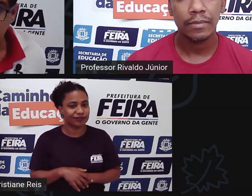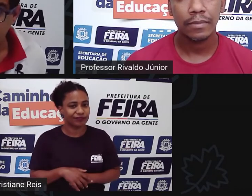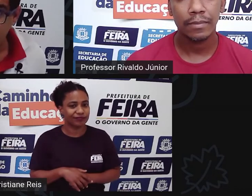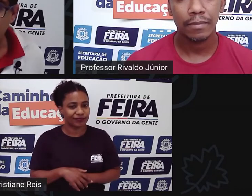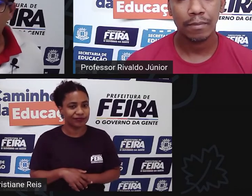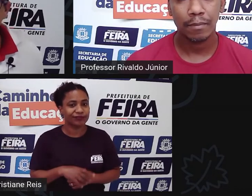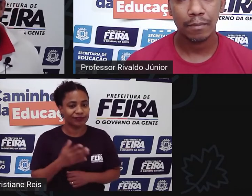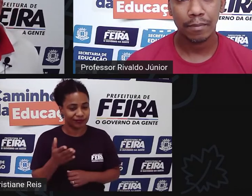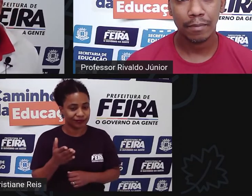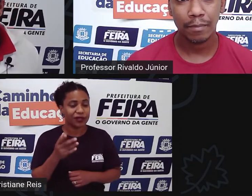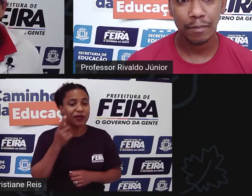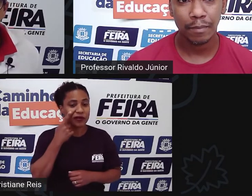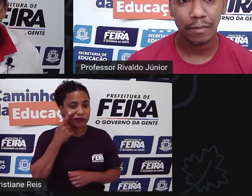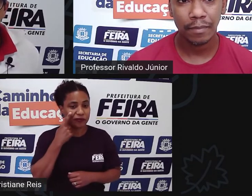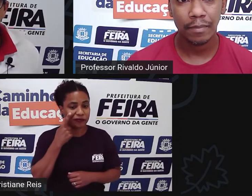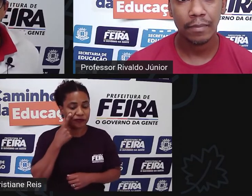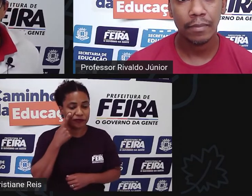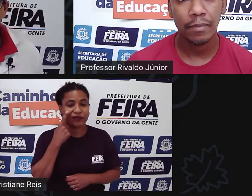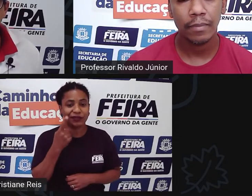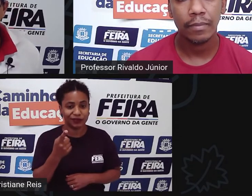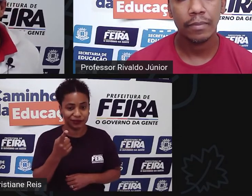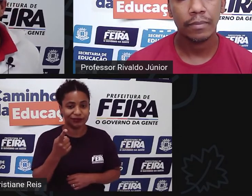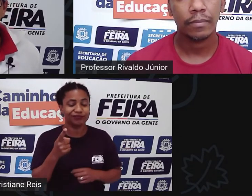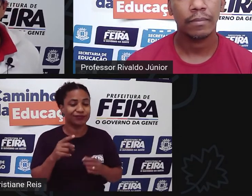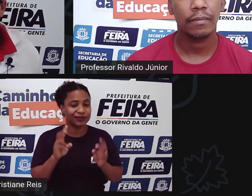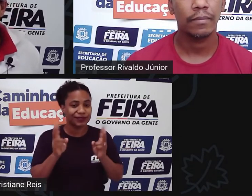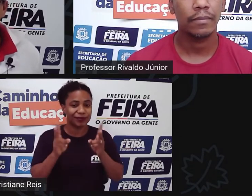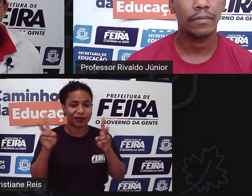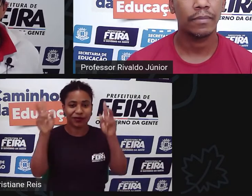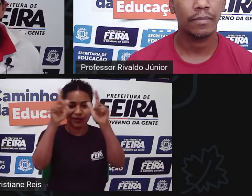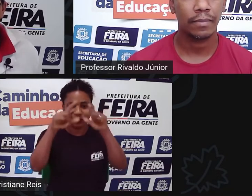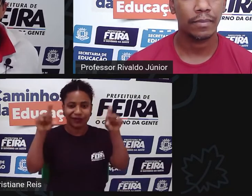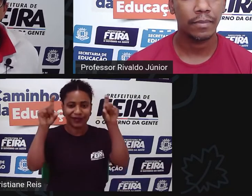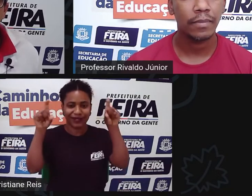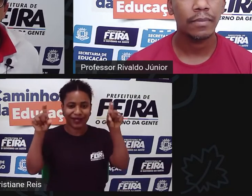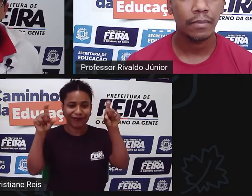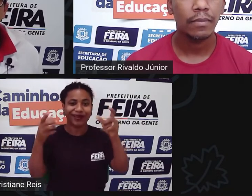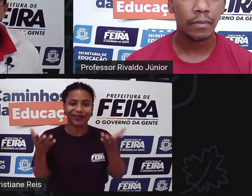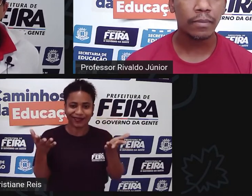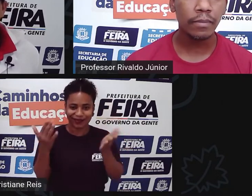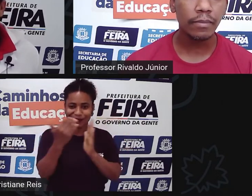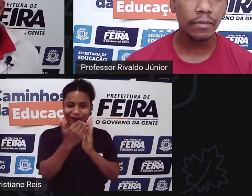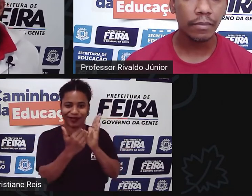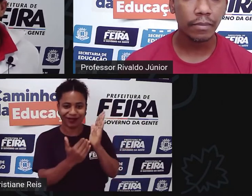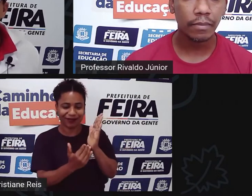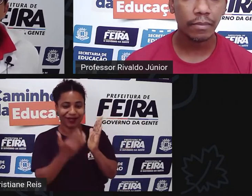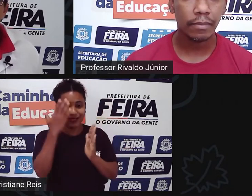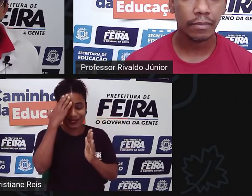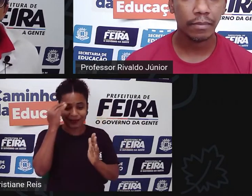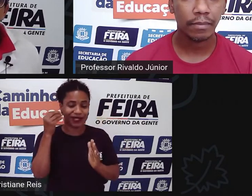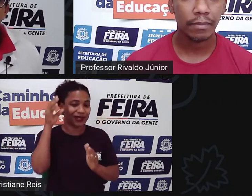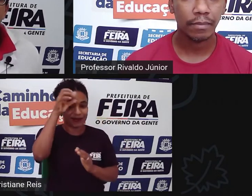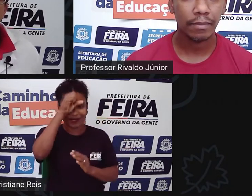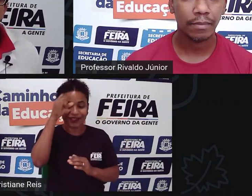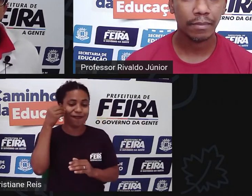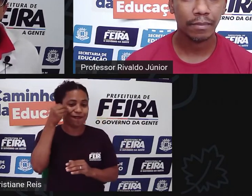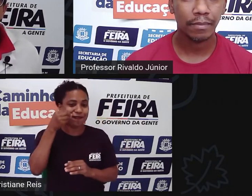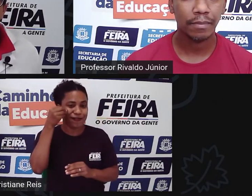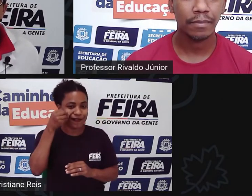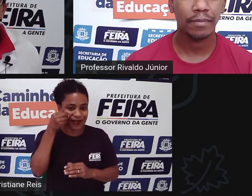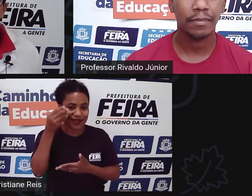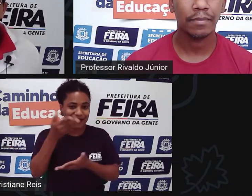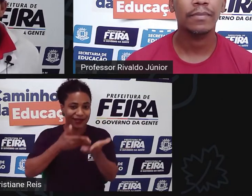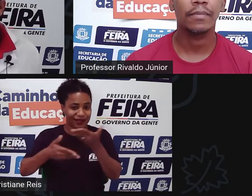É bem frequente aqui nos nossos temas porque a gente fala porque vários temas aqui no Saberes e Viveres mas de vez em quando a gente fala desse impacto da